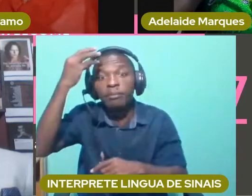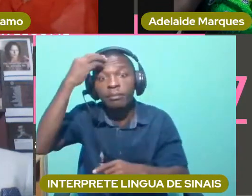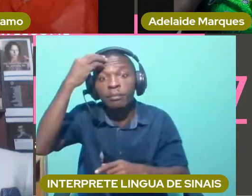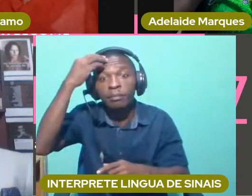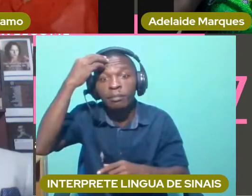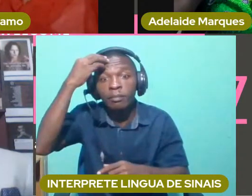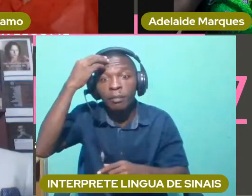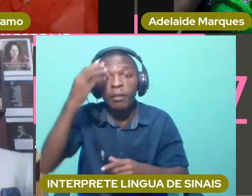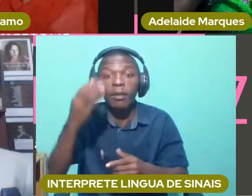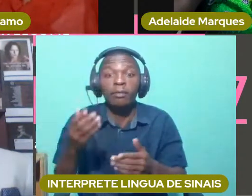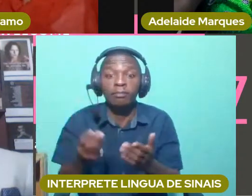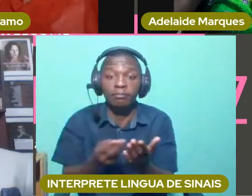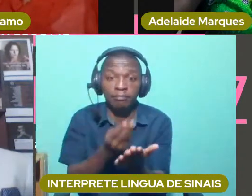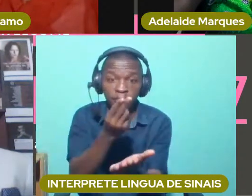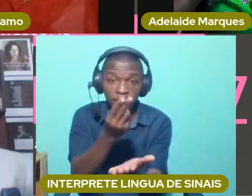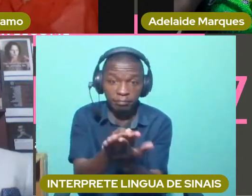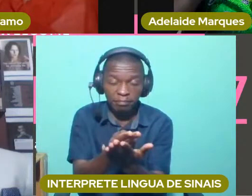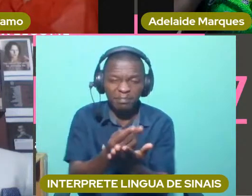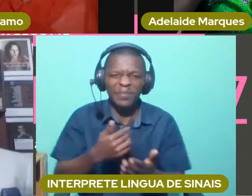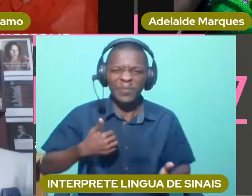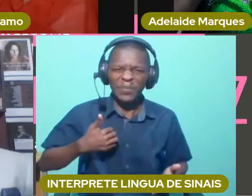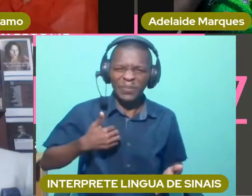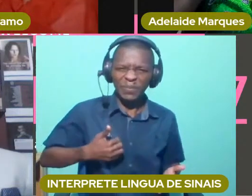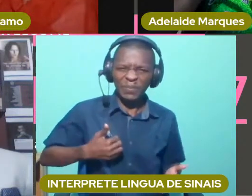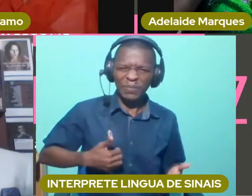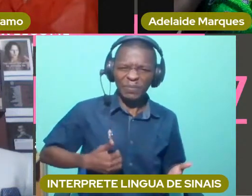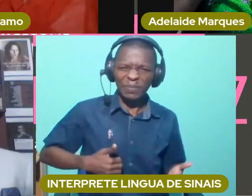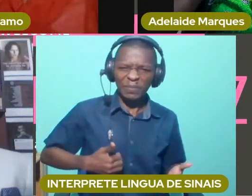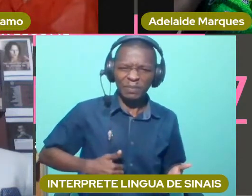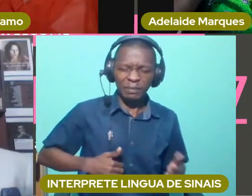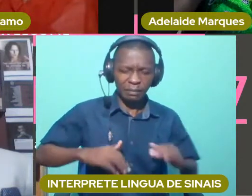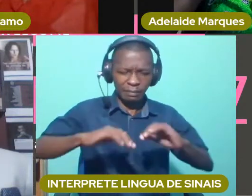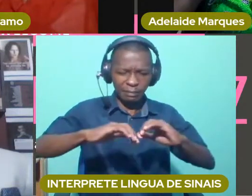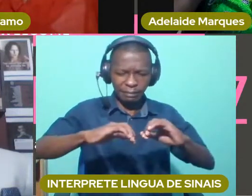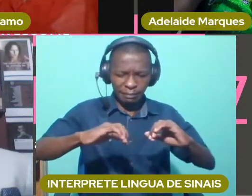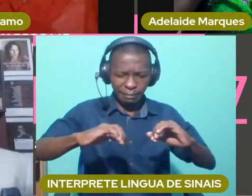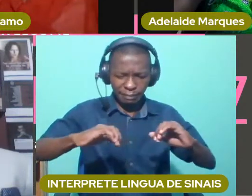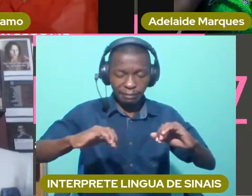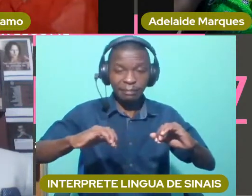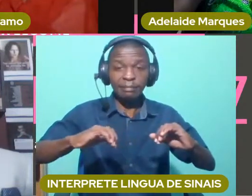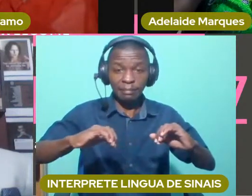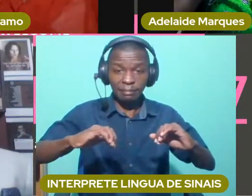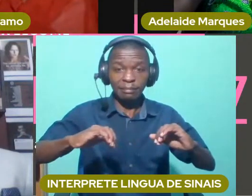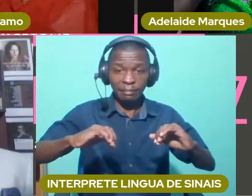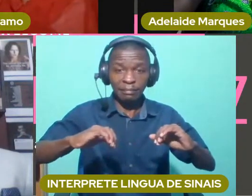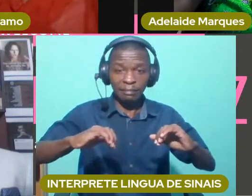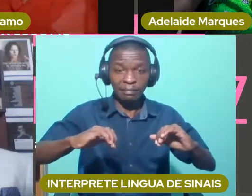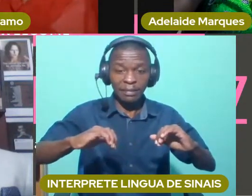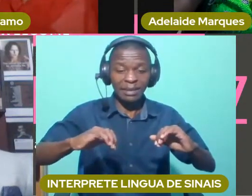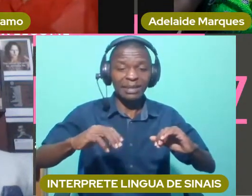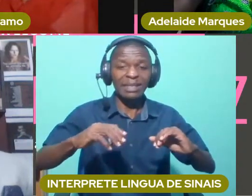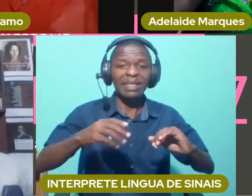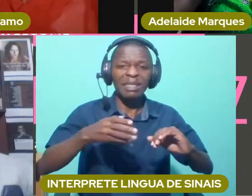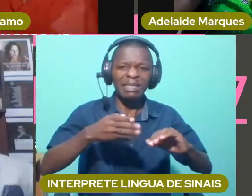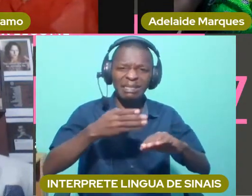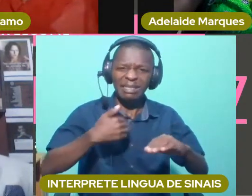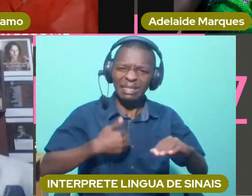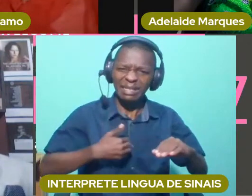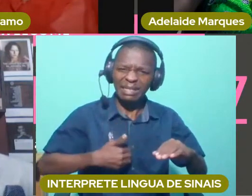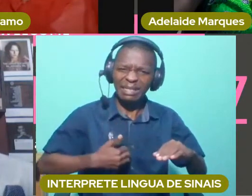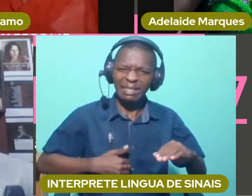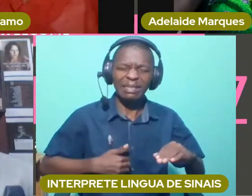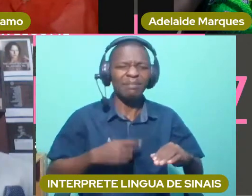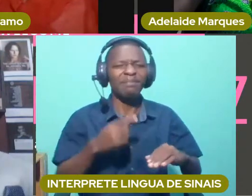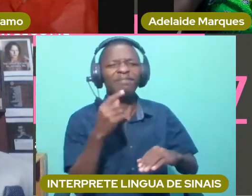fui operada. Tendo sido operada, acabei perdendo a possibilidade de continuar os estudos, porque perdi a matrícula,